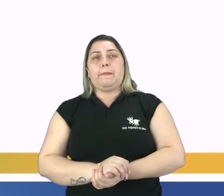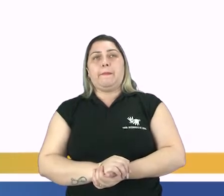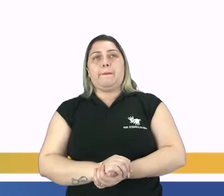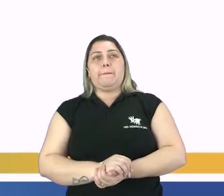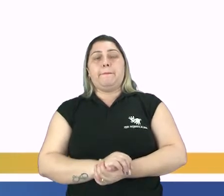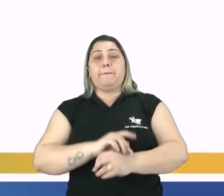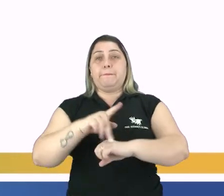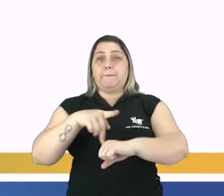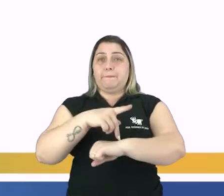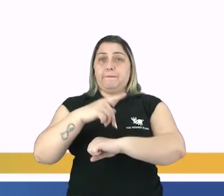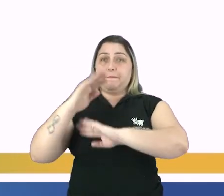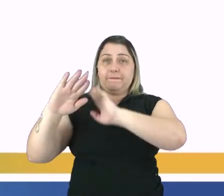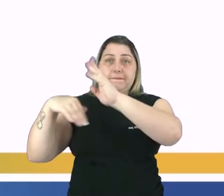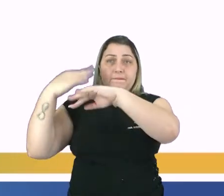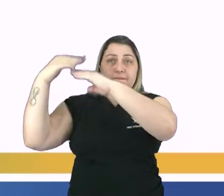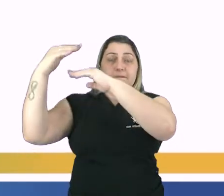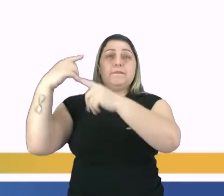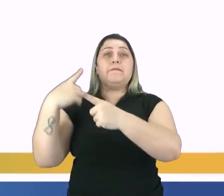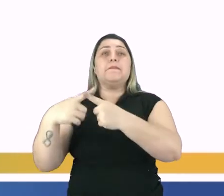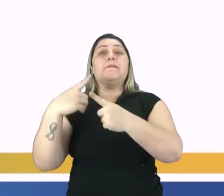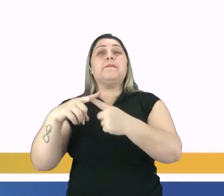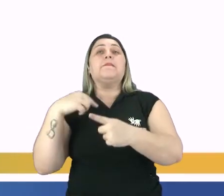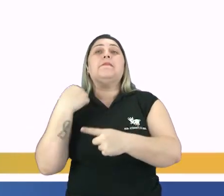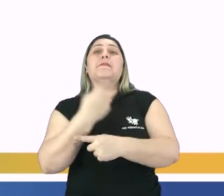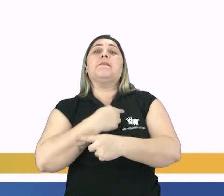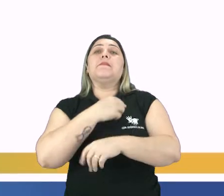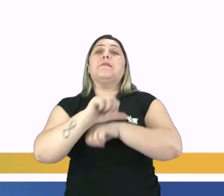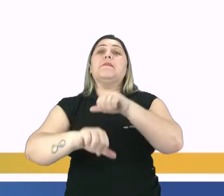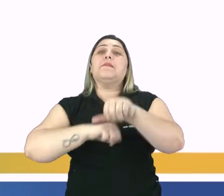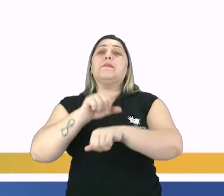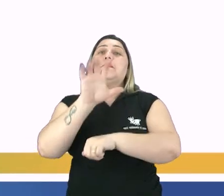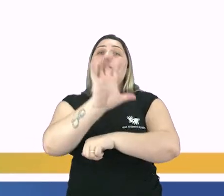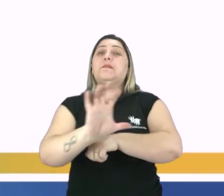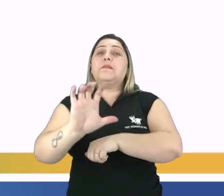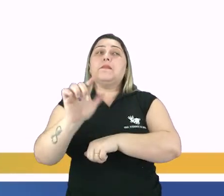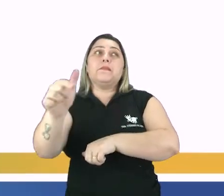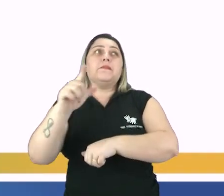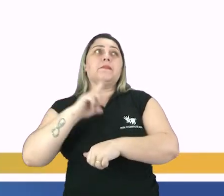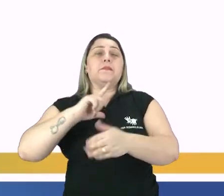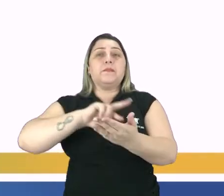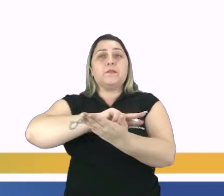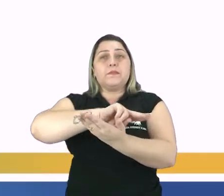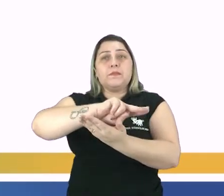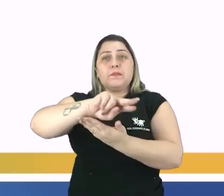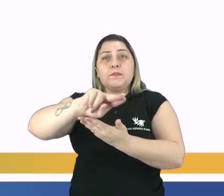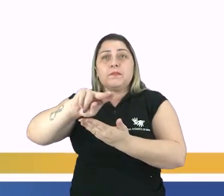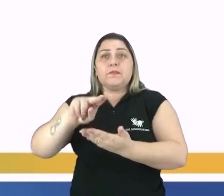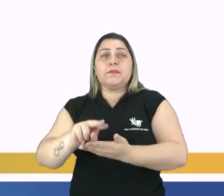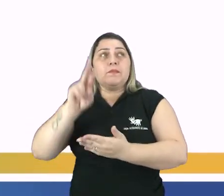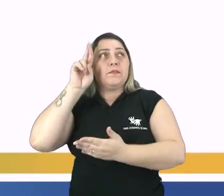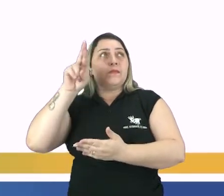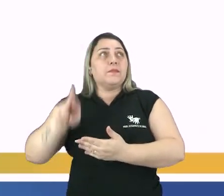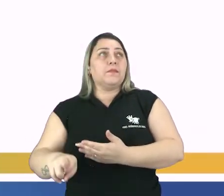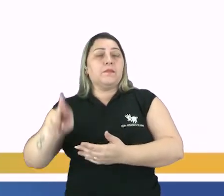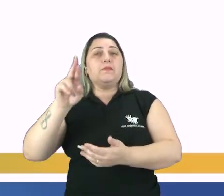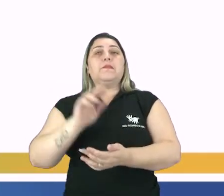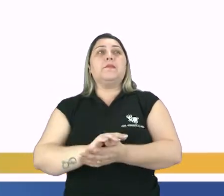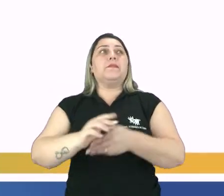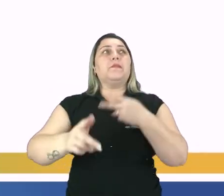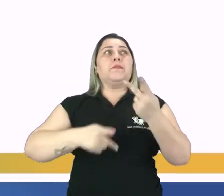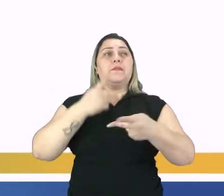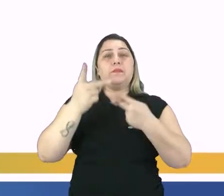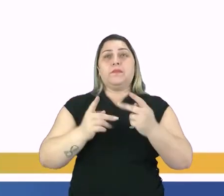dos países desenvolvidos. Porque quando a gente muda de uma região para outra, tem vários fatores, várias razões. Como a gente falou já